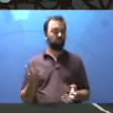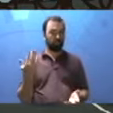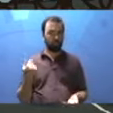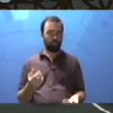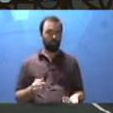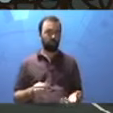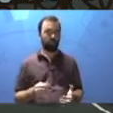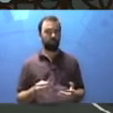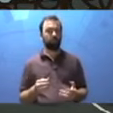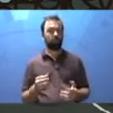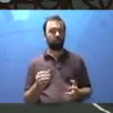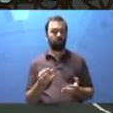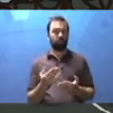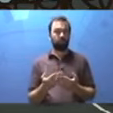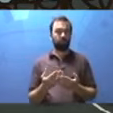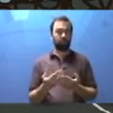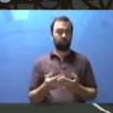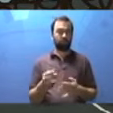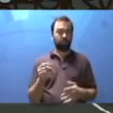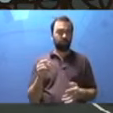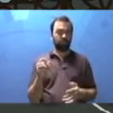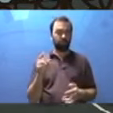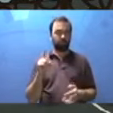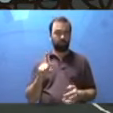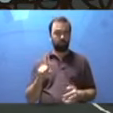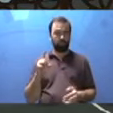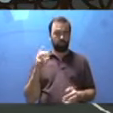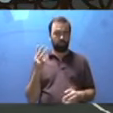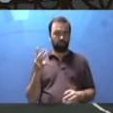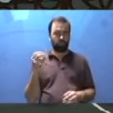Vamos lá? Página 130.